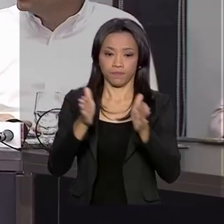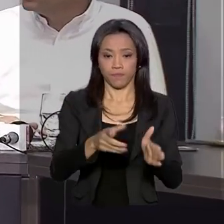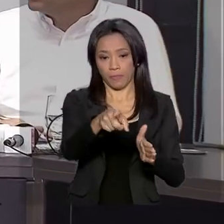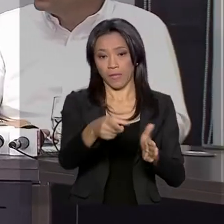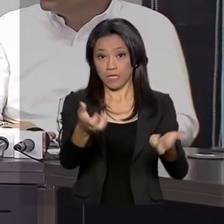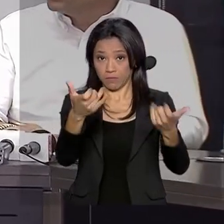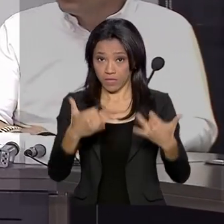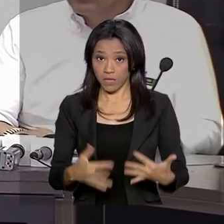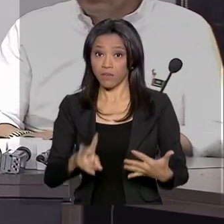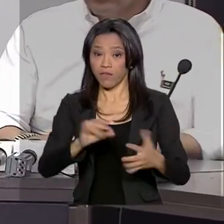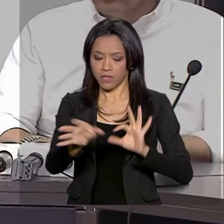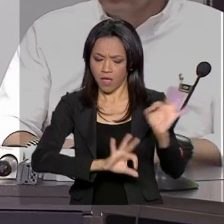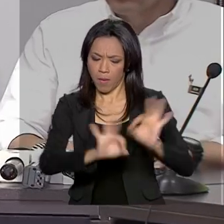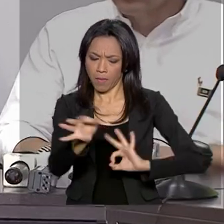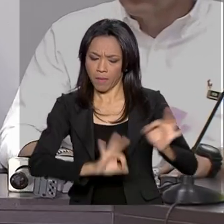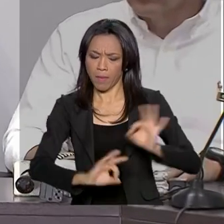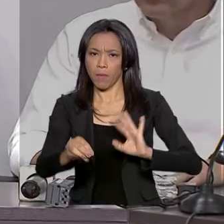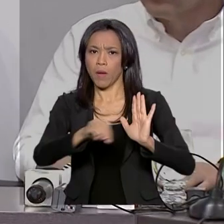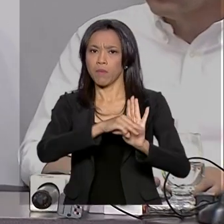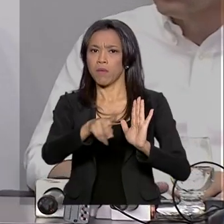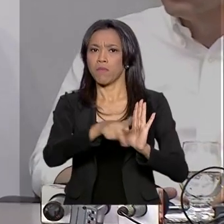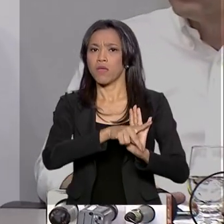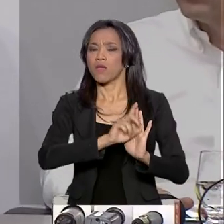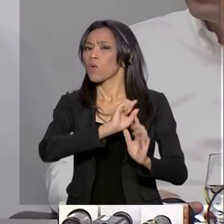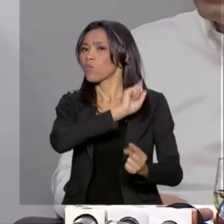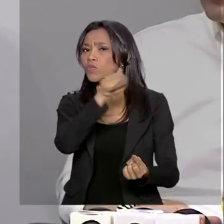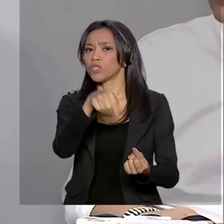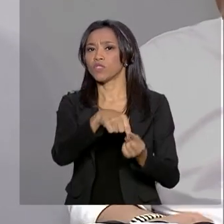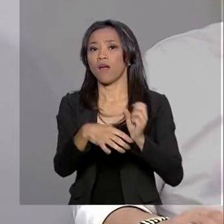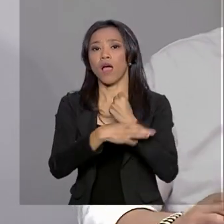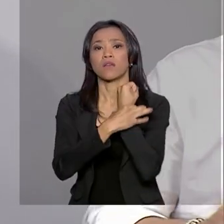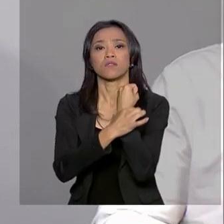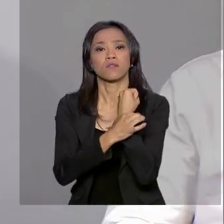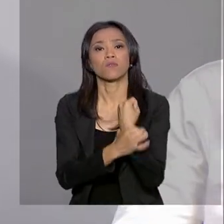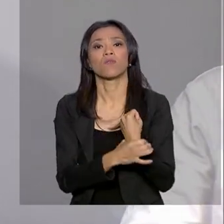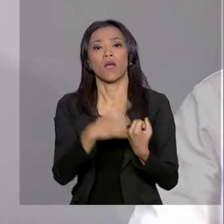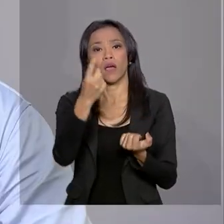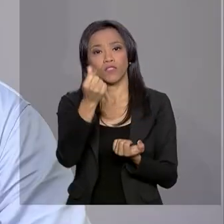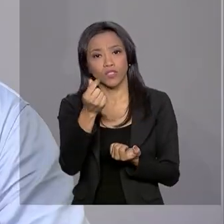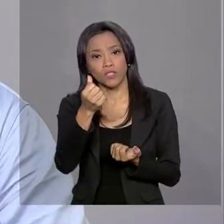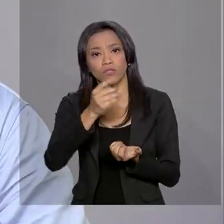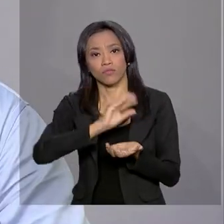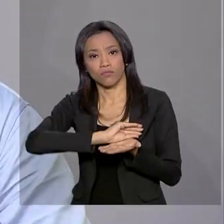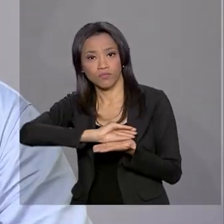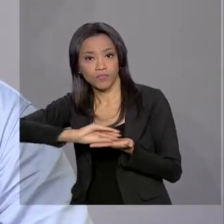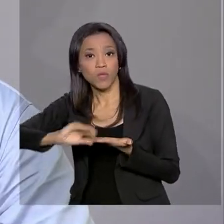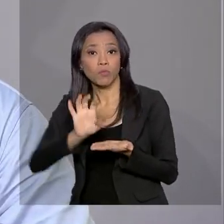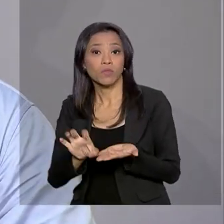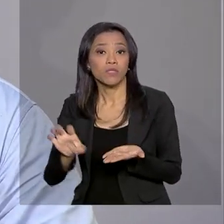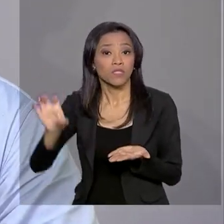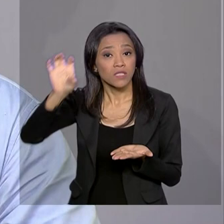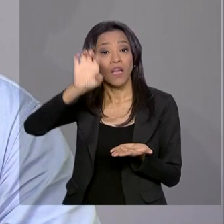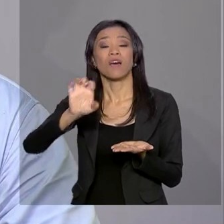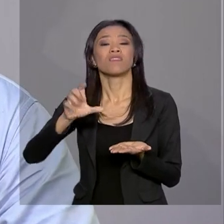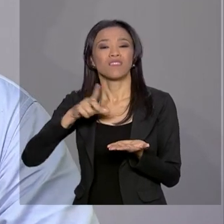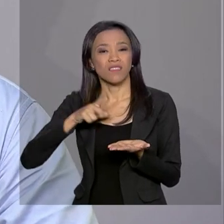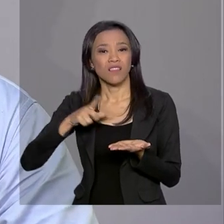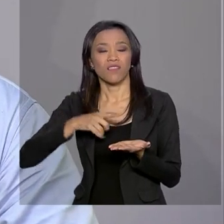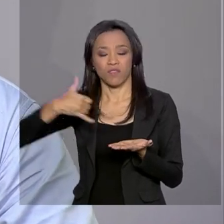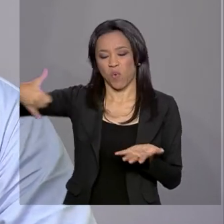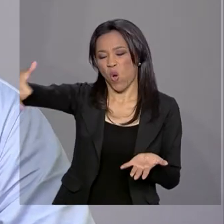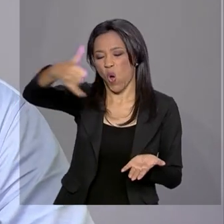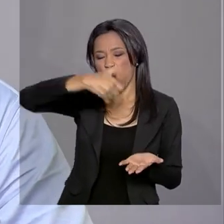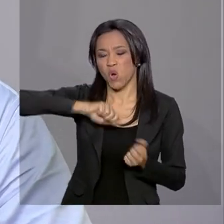elaborada uma medida provisória para garantir recursos para os municípios atingidos pelo resíduo. A gente precisa fazer uma medida